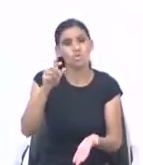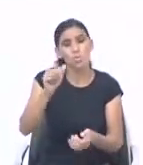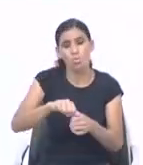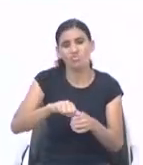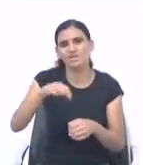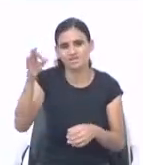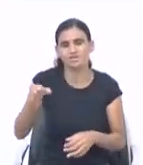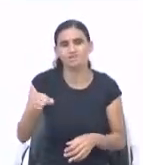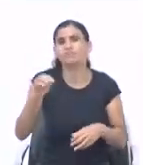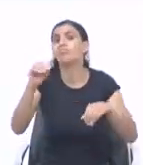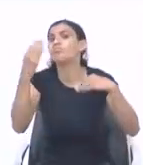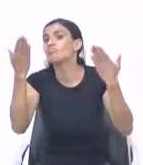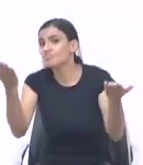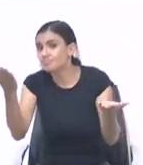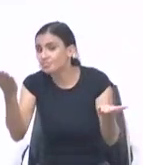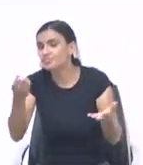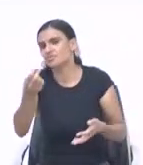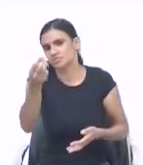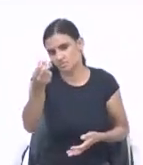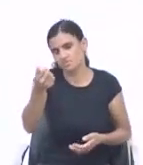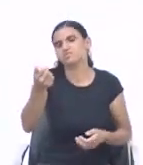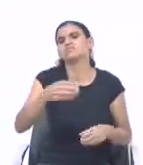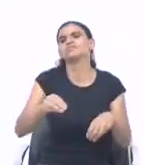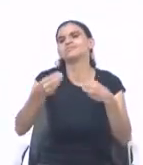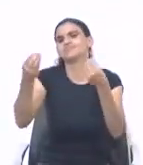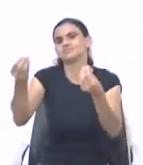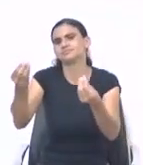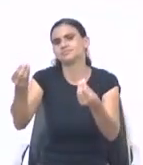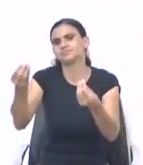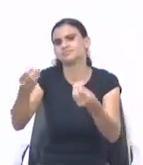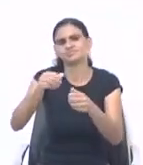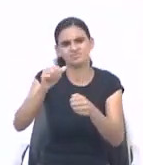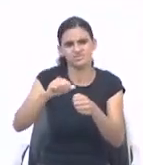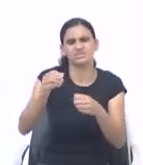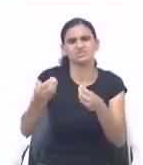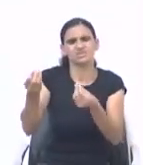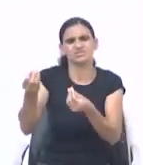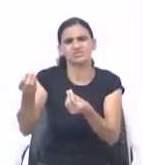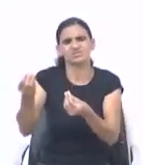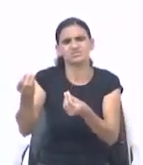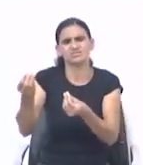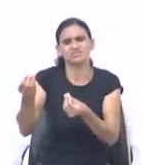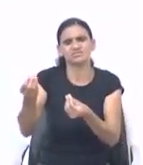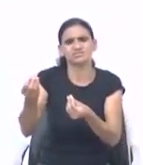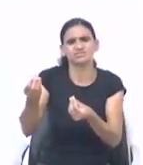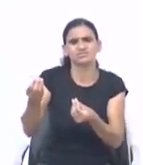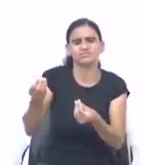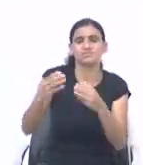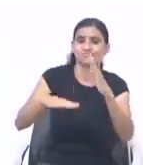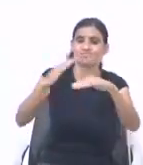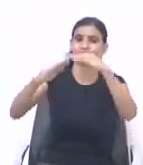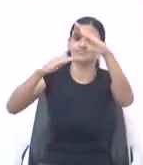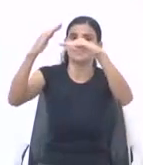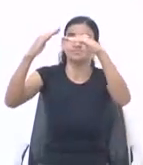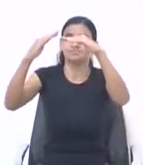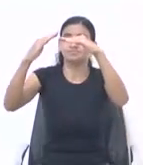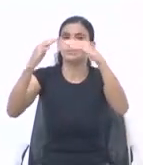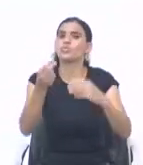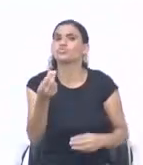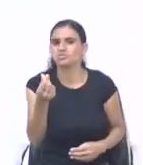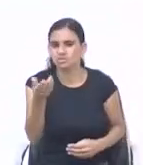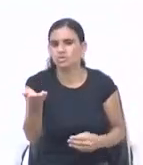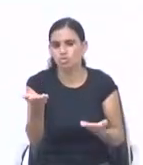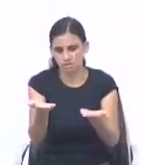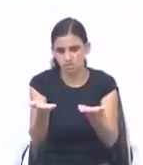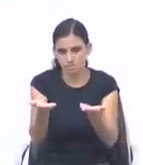O que você está fazendo. Com o dinheiro que Deus está te dando. Você está desperdiçando o dinheiro do dono. Ou você está multiplicando a semente que ele colocou na sua